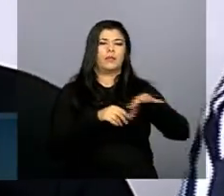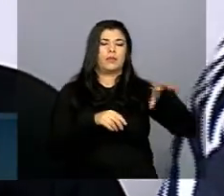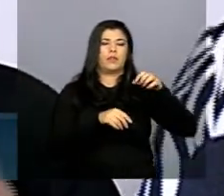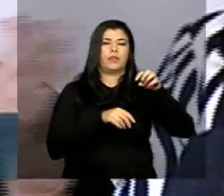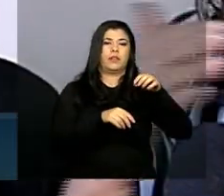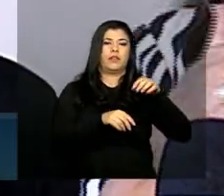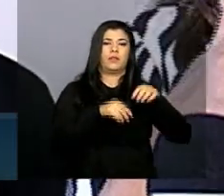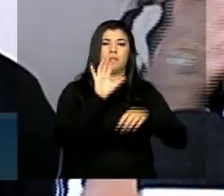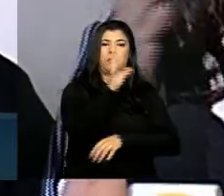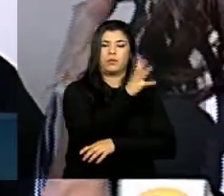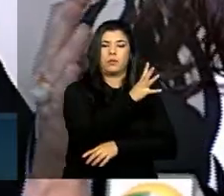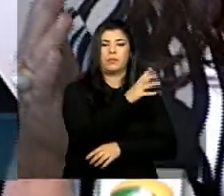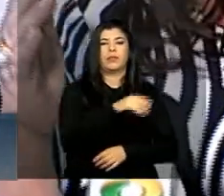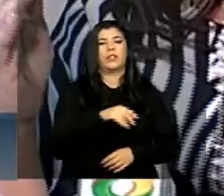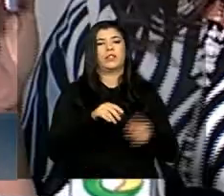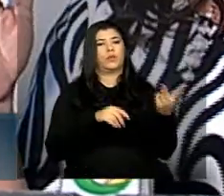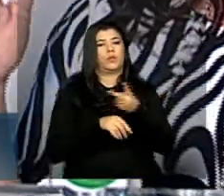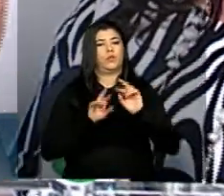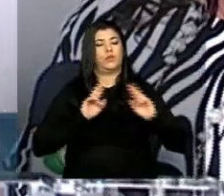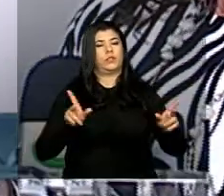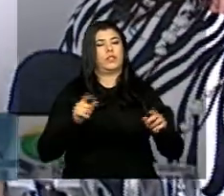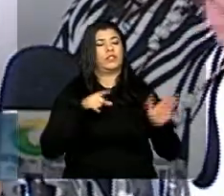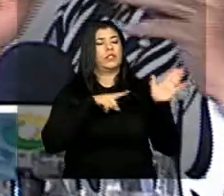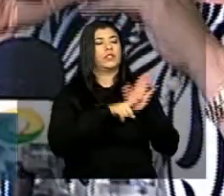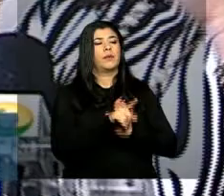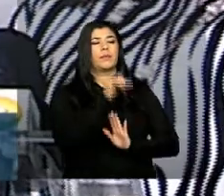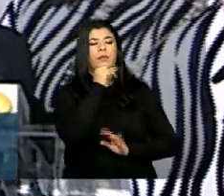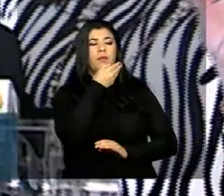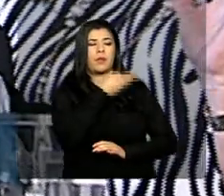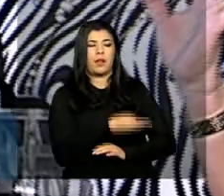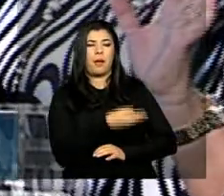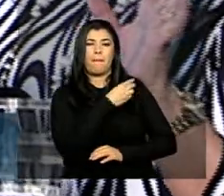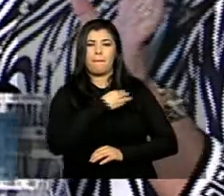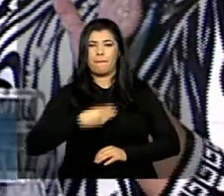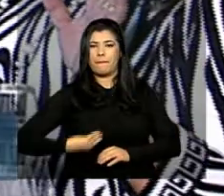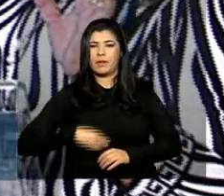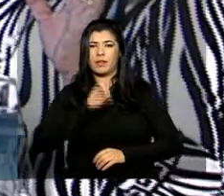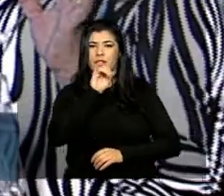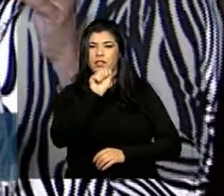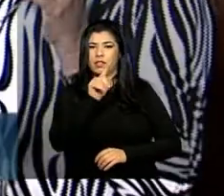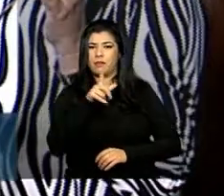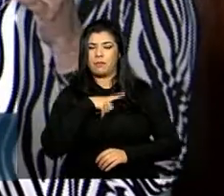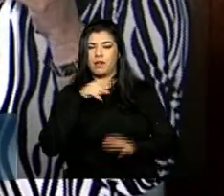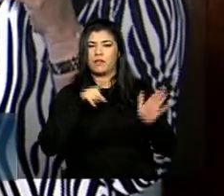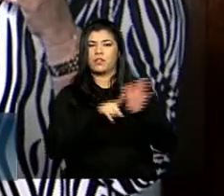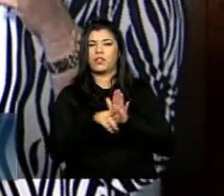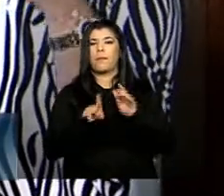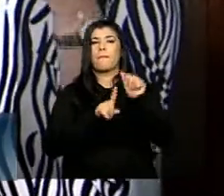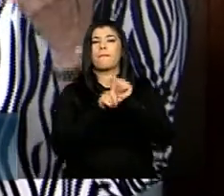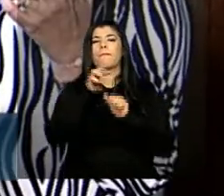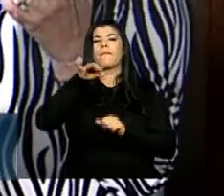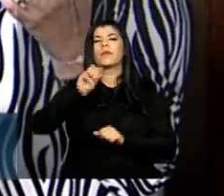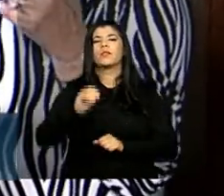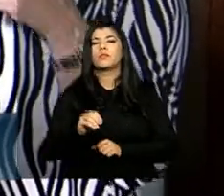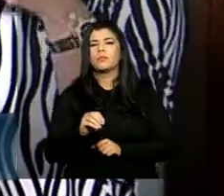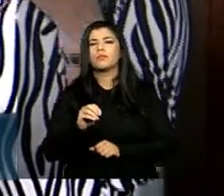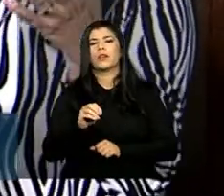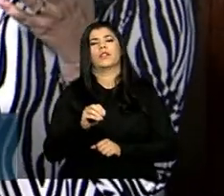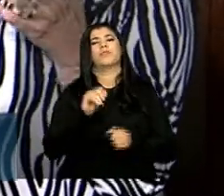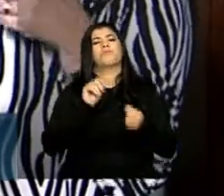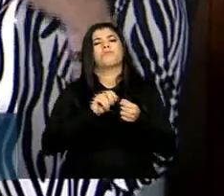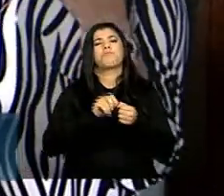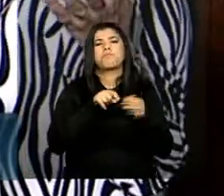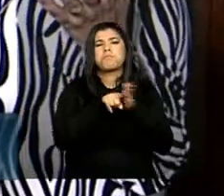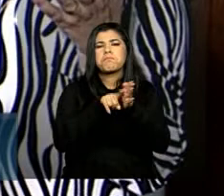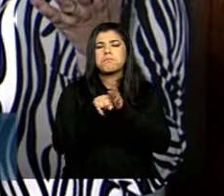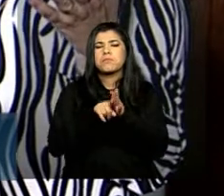de maio e um número avaliado hipoteticamente que não tenha sido feito necessariamente não tem que ser mais um ano pode ser dois